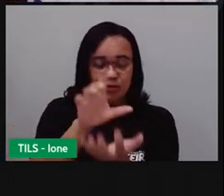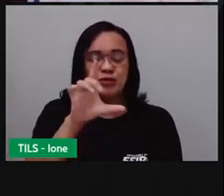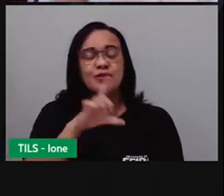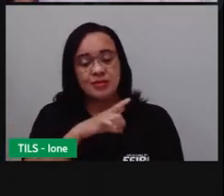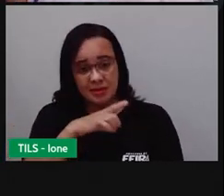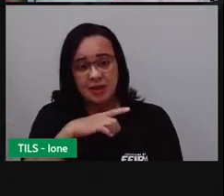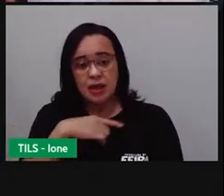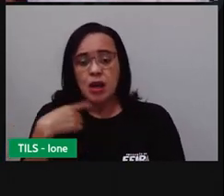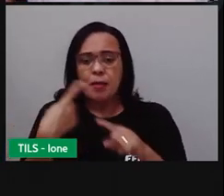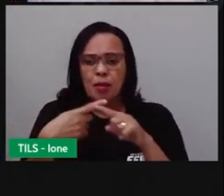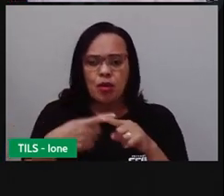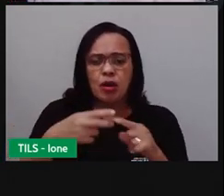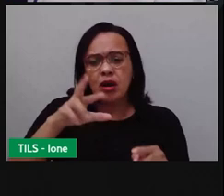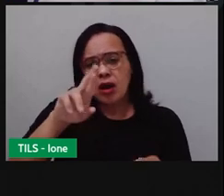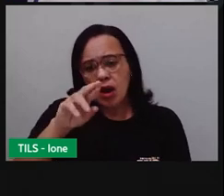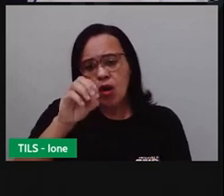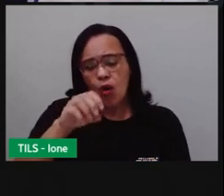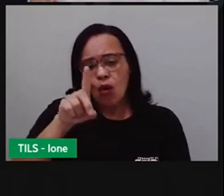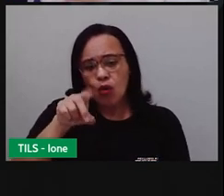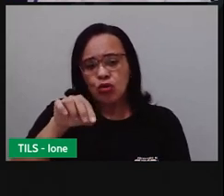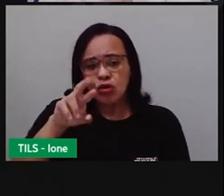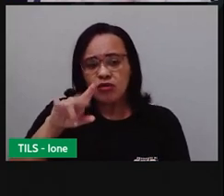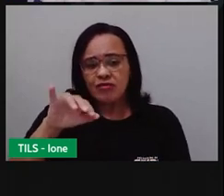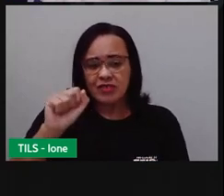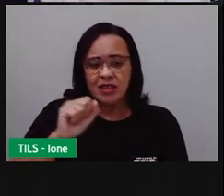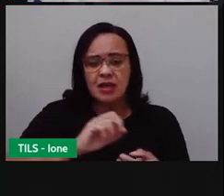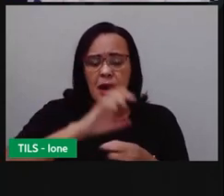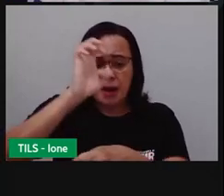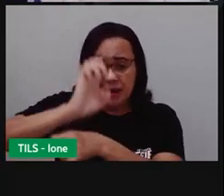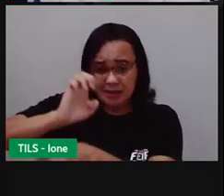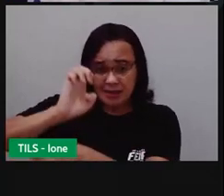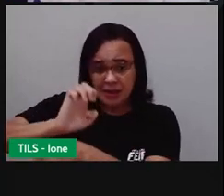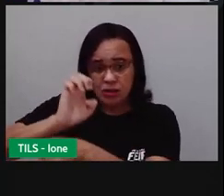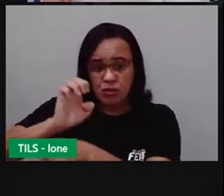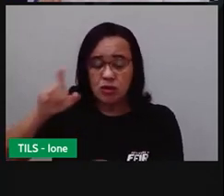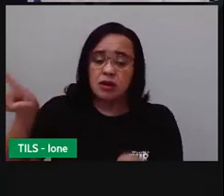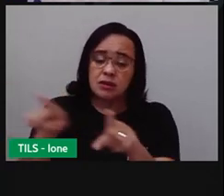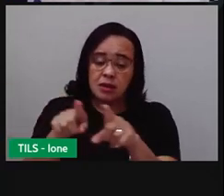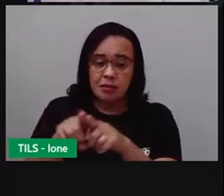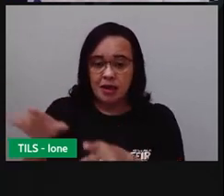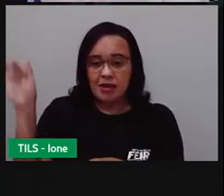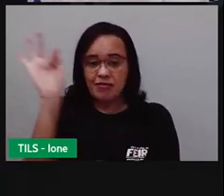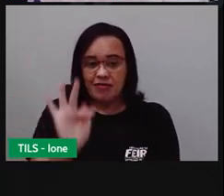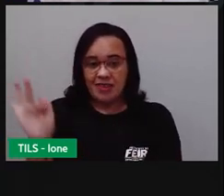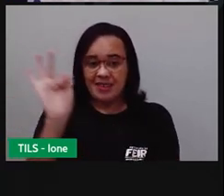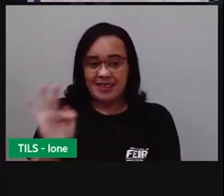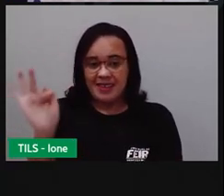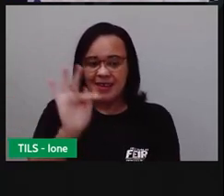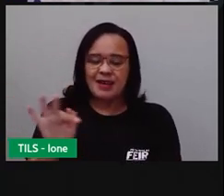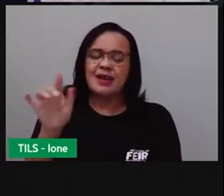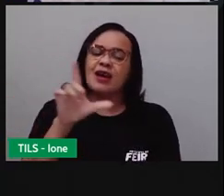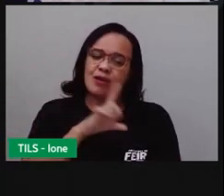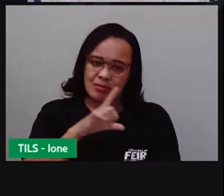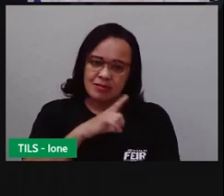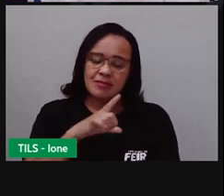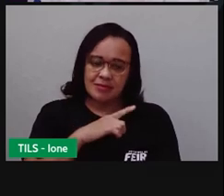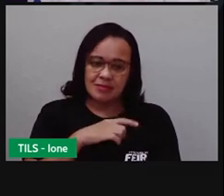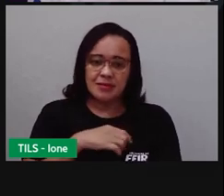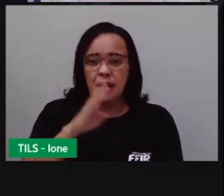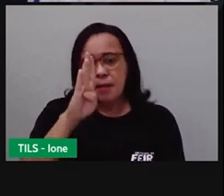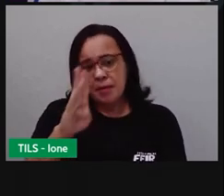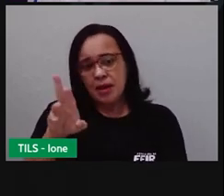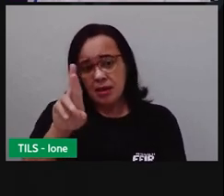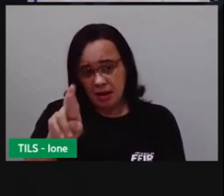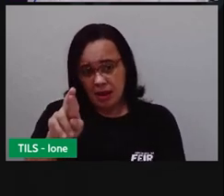rodovias o quê? Estaduais e as rodovias federais. Se ela é federal, eu vou usar BR de Brasil.